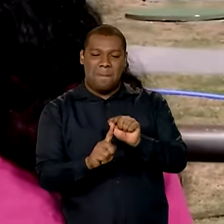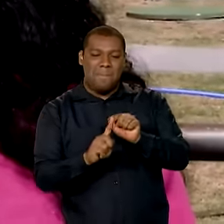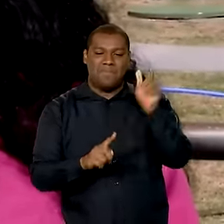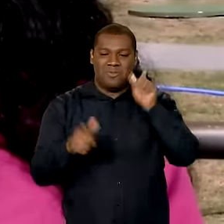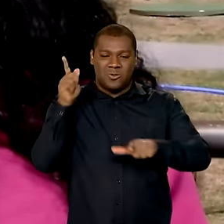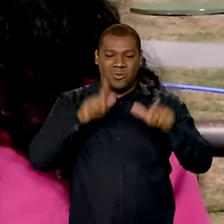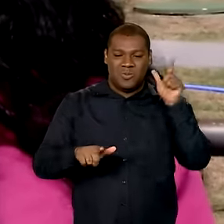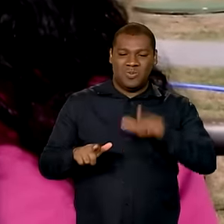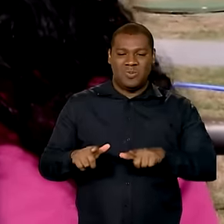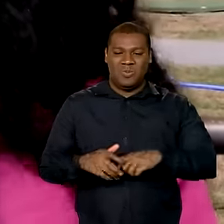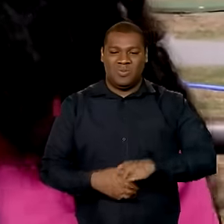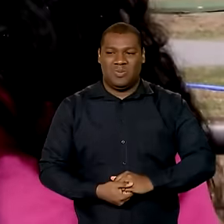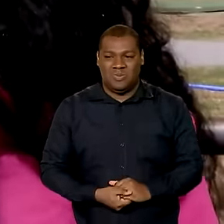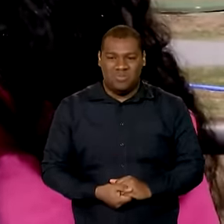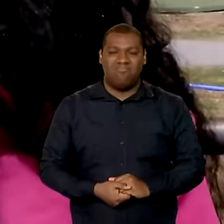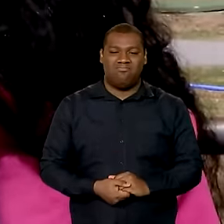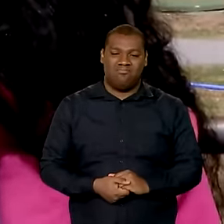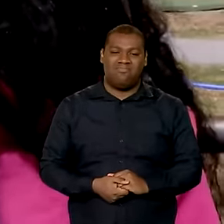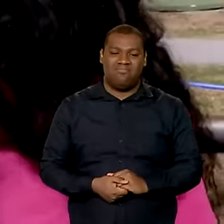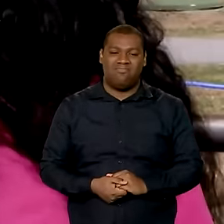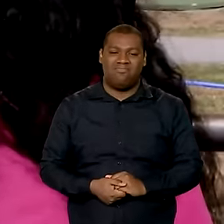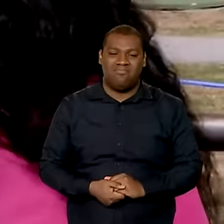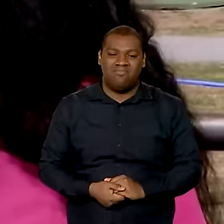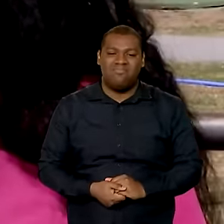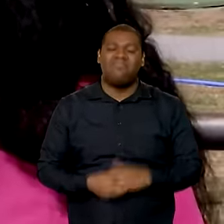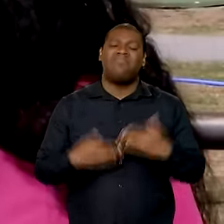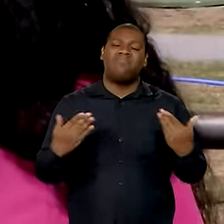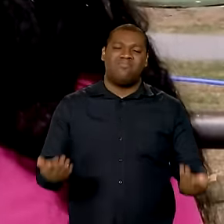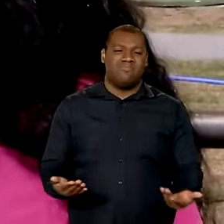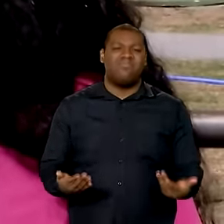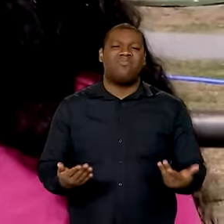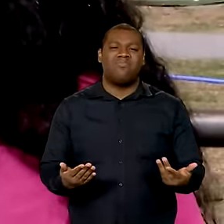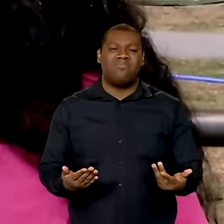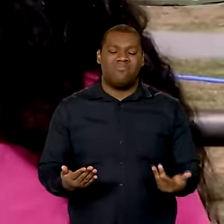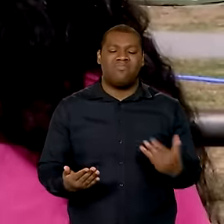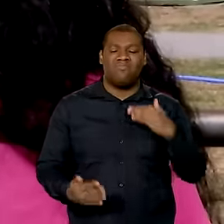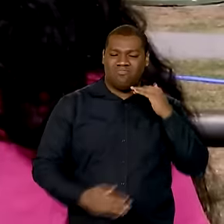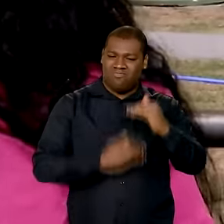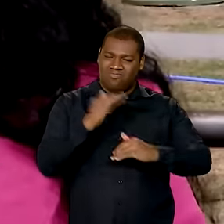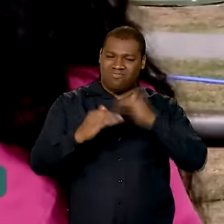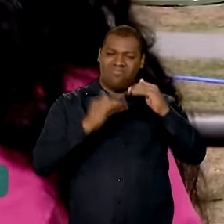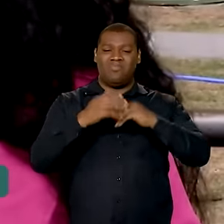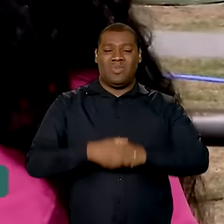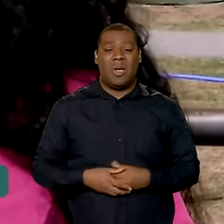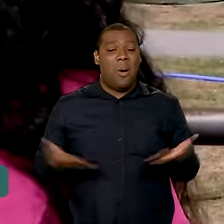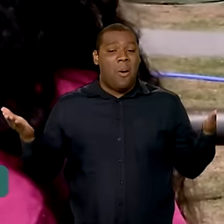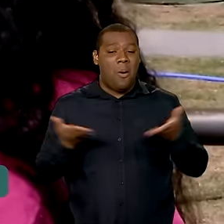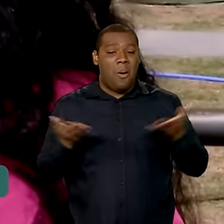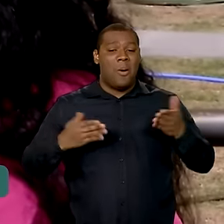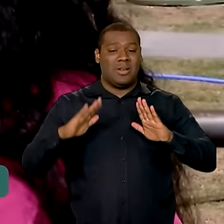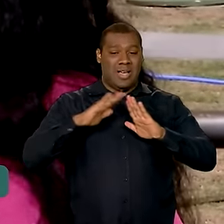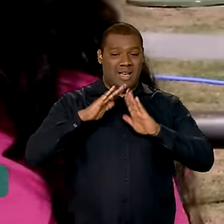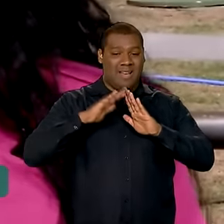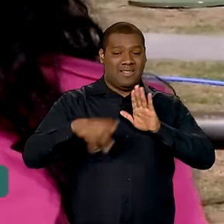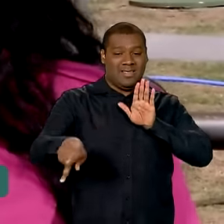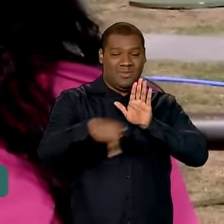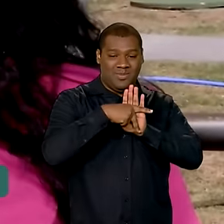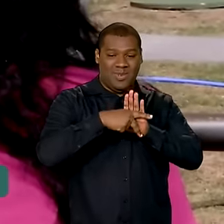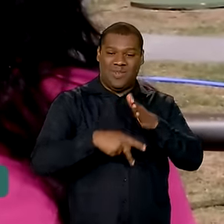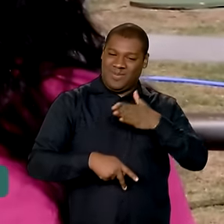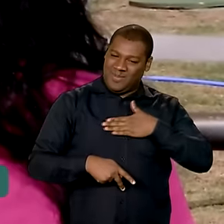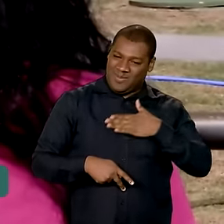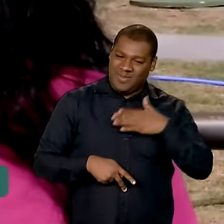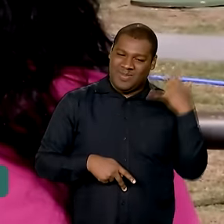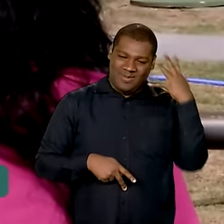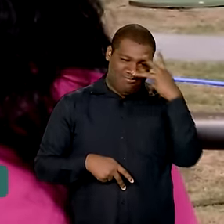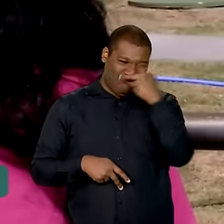próspero, né? De prosperidade, né? De ter o meu cantinho, entendeu? Mais bonitinho,